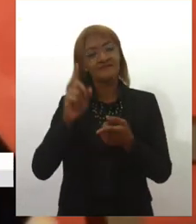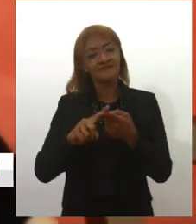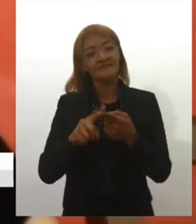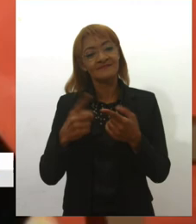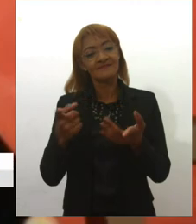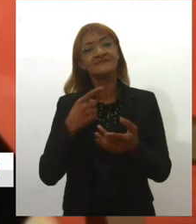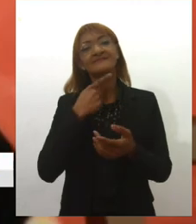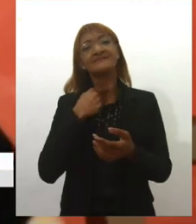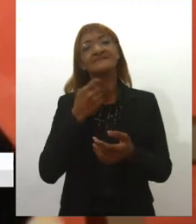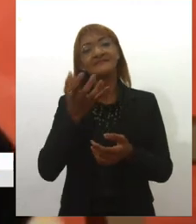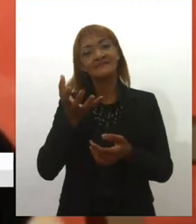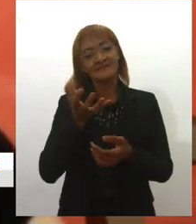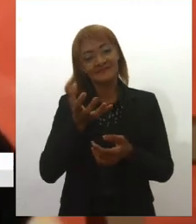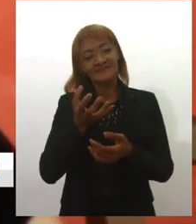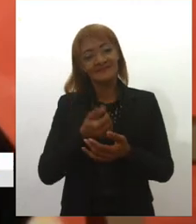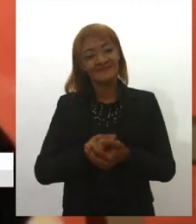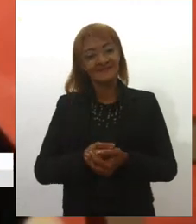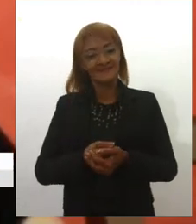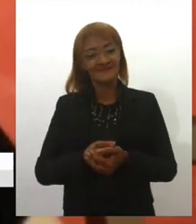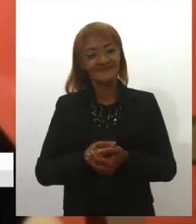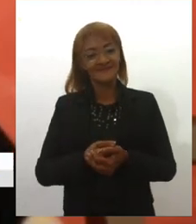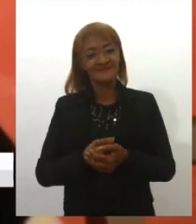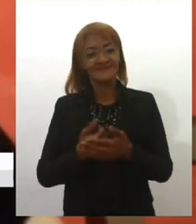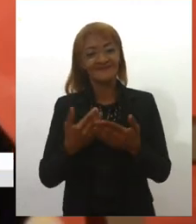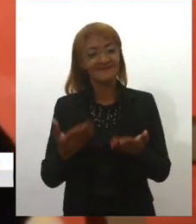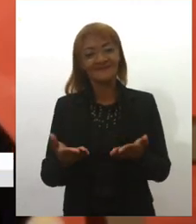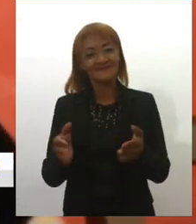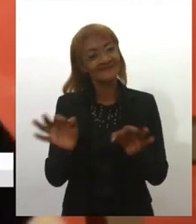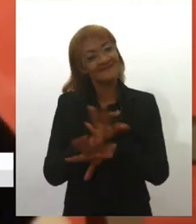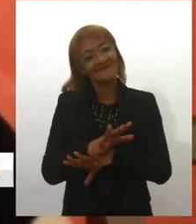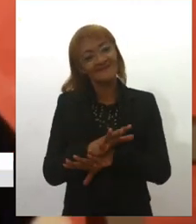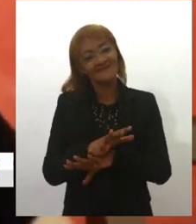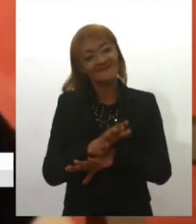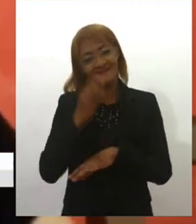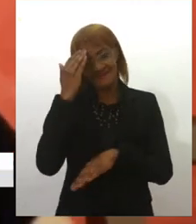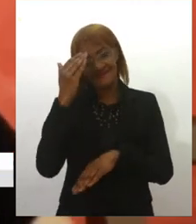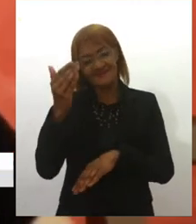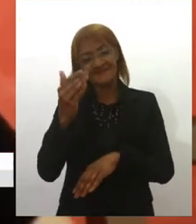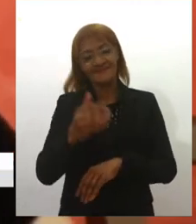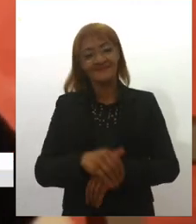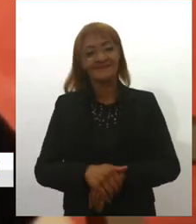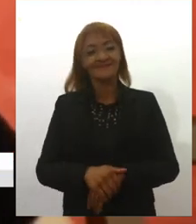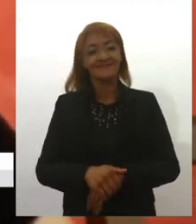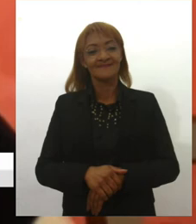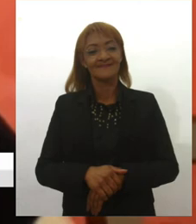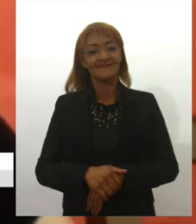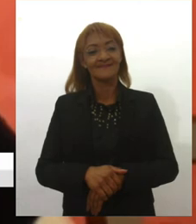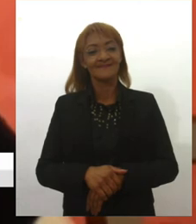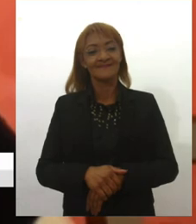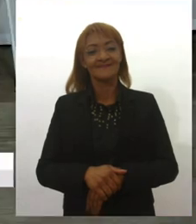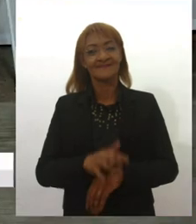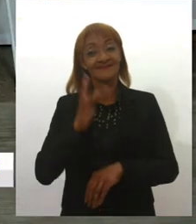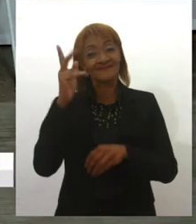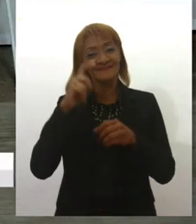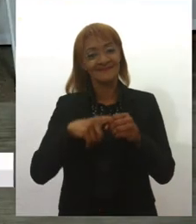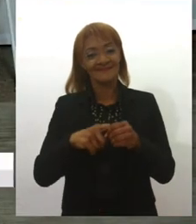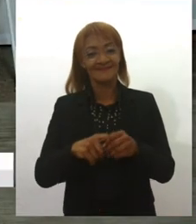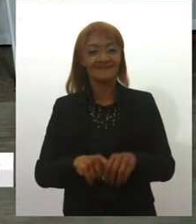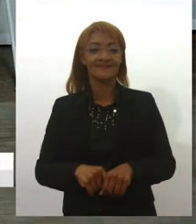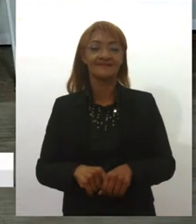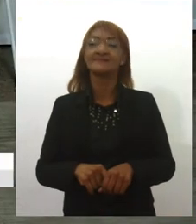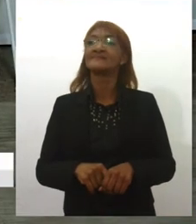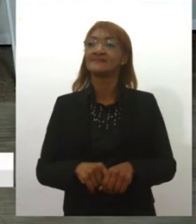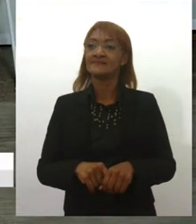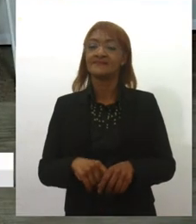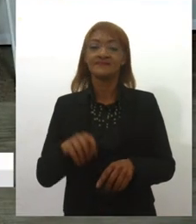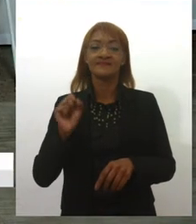queiram segui-lo. Então, é isso. Muito obrigada e até a próxima. É isso. Está